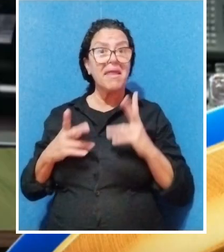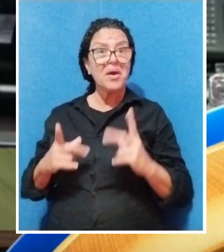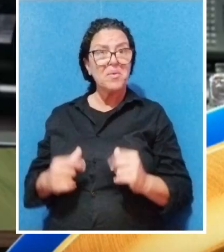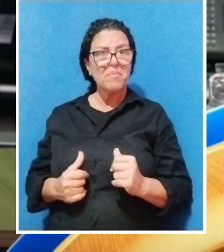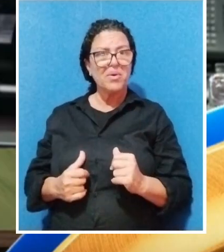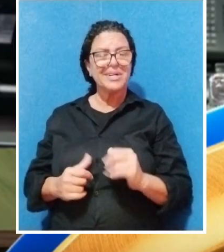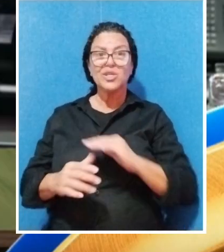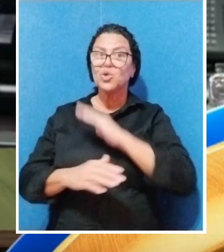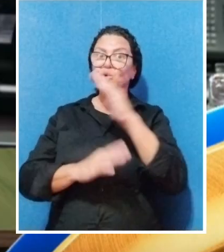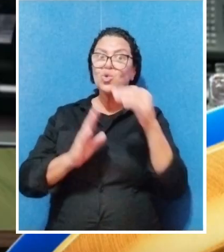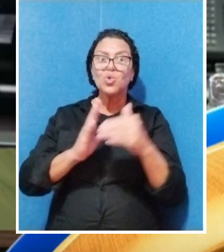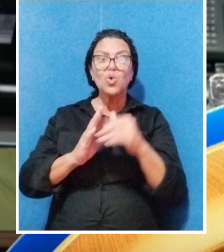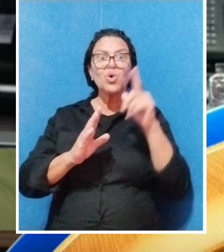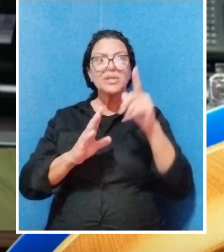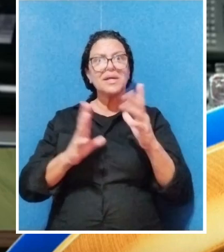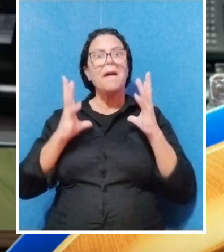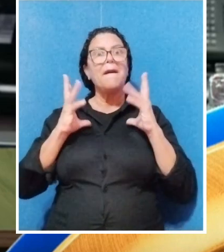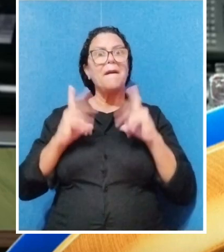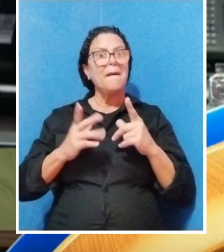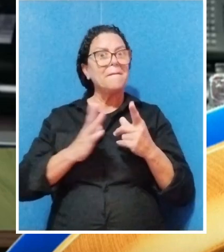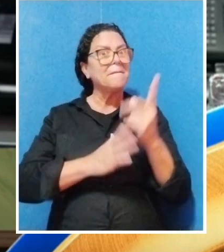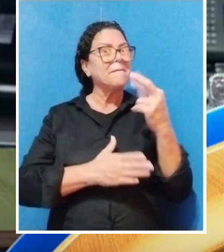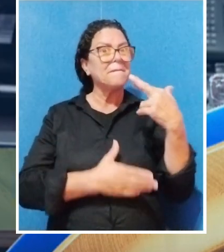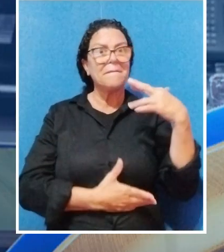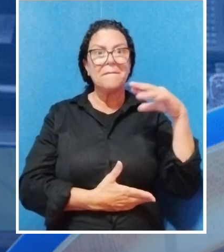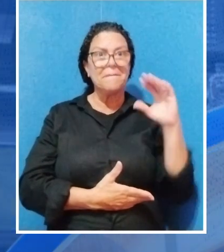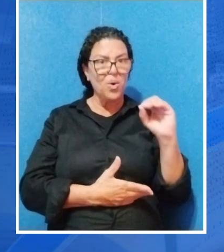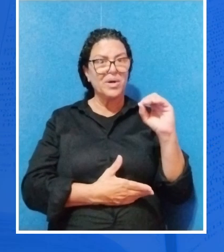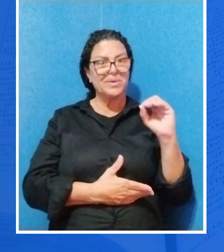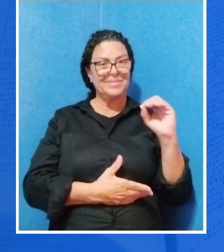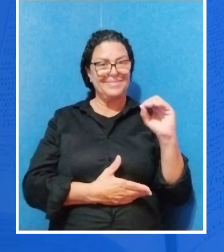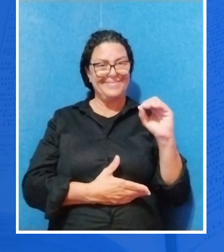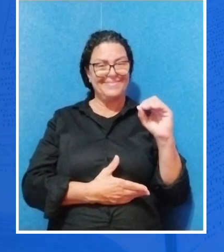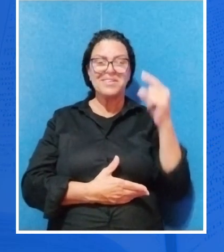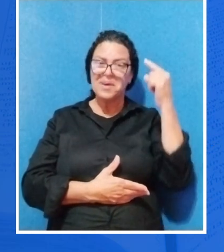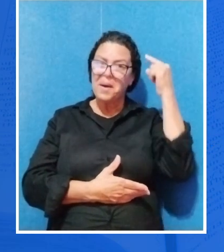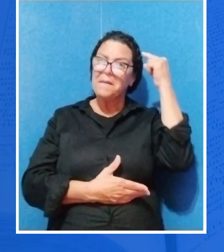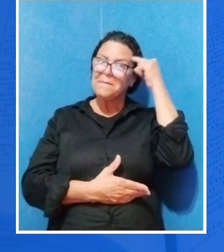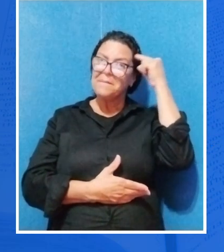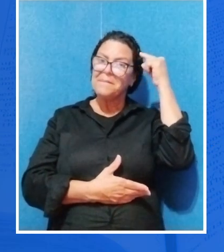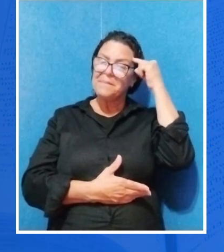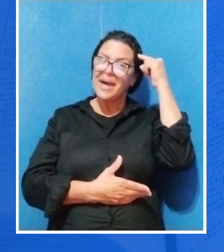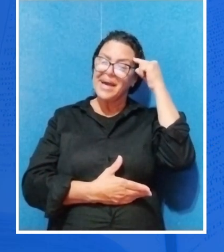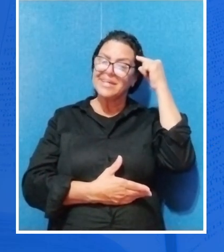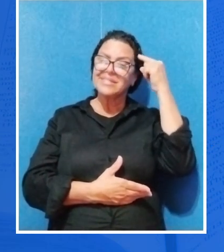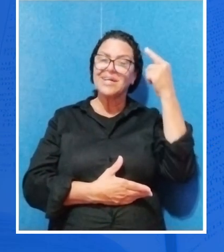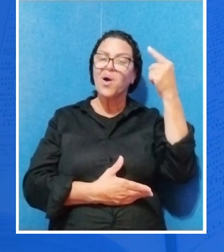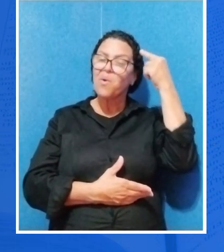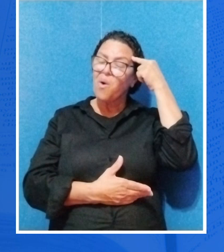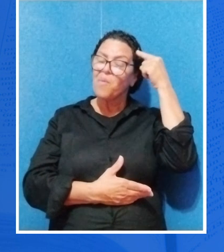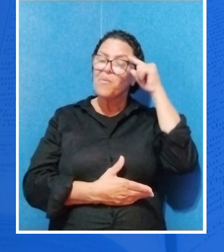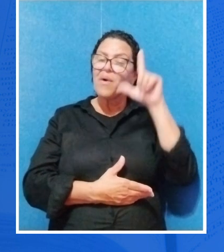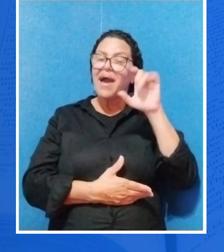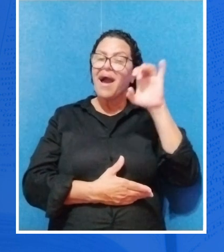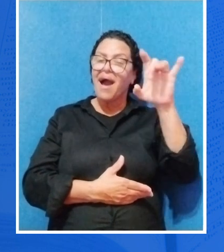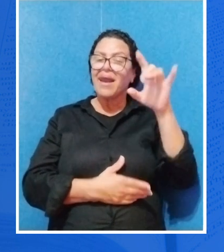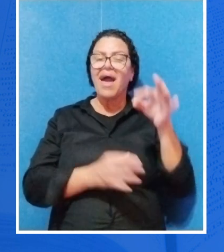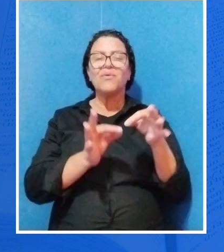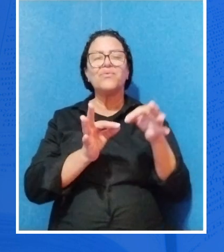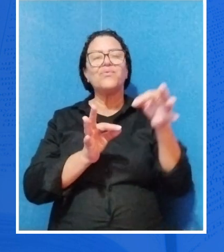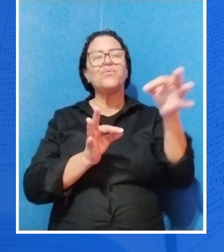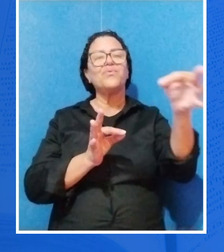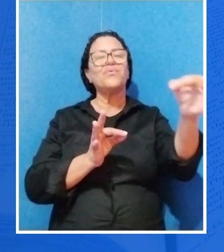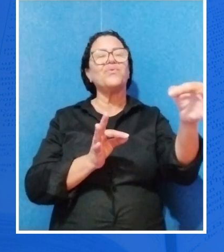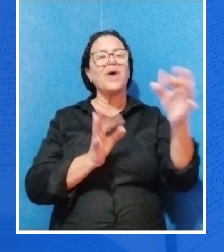está limpo. Tudo é puro para os que são puros, meus irmãos. Pense em quão extensa é a lei de